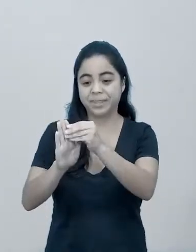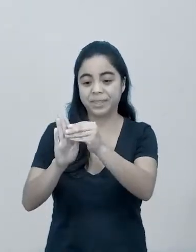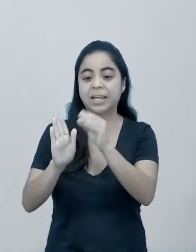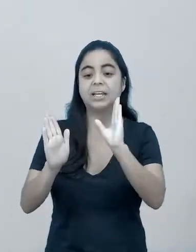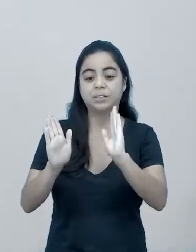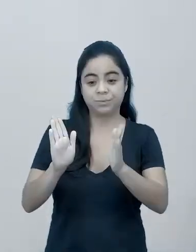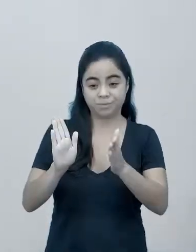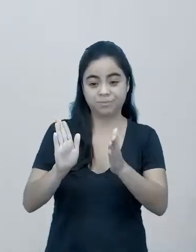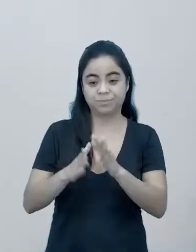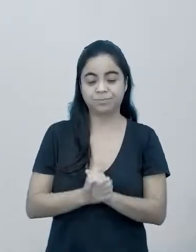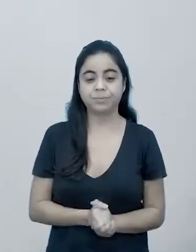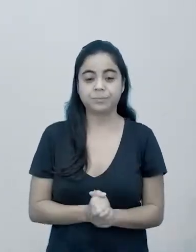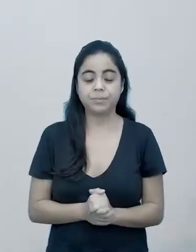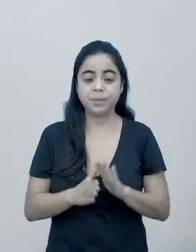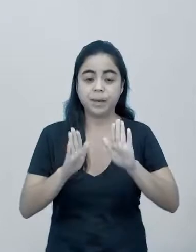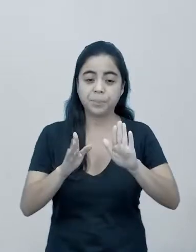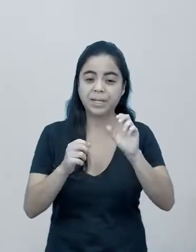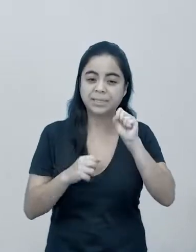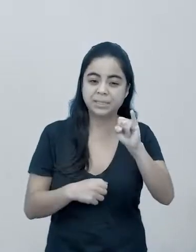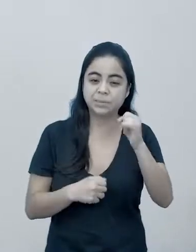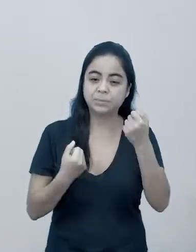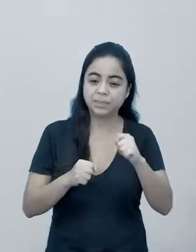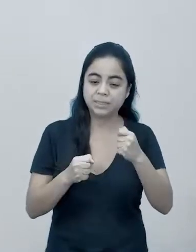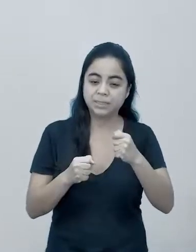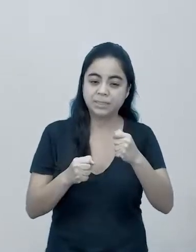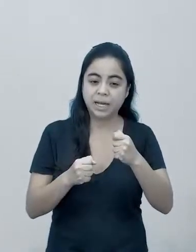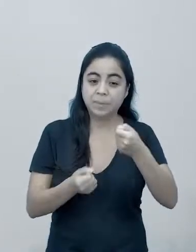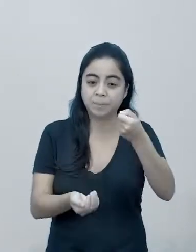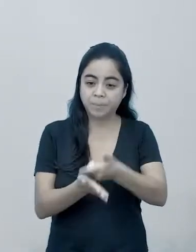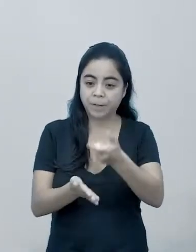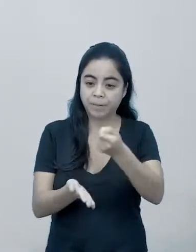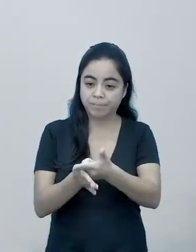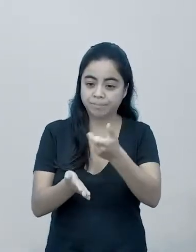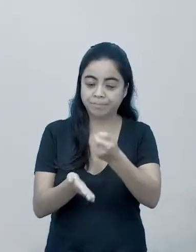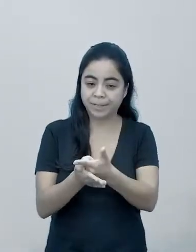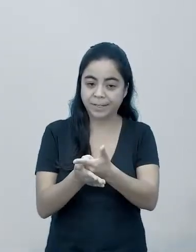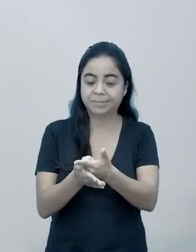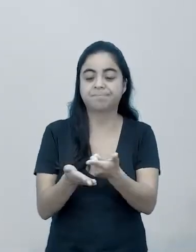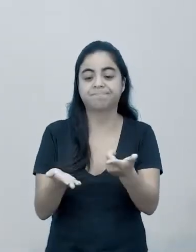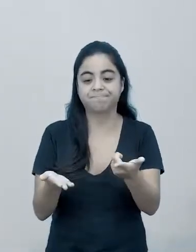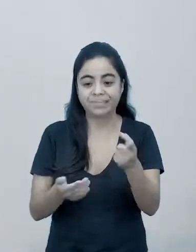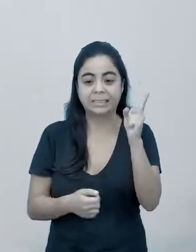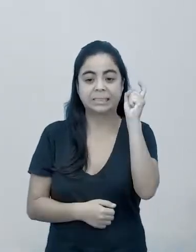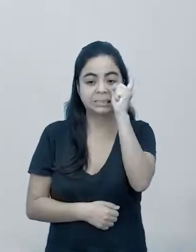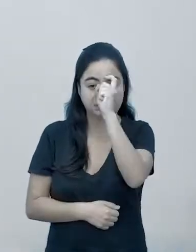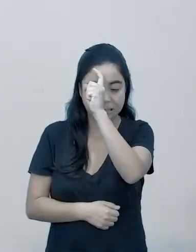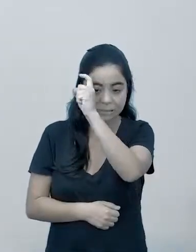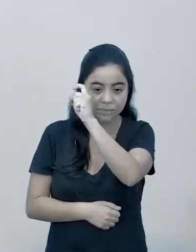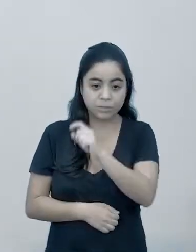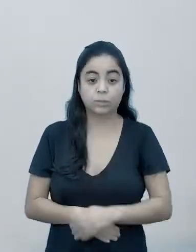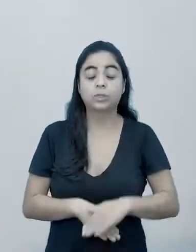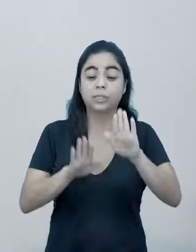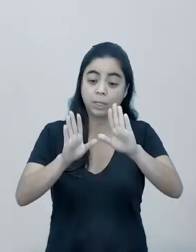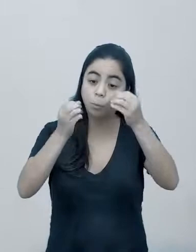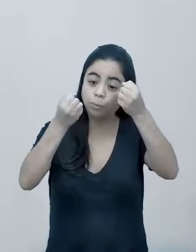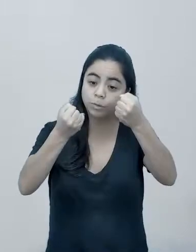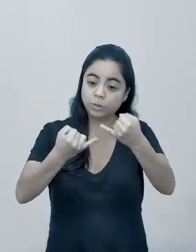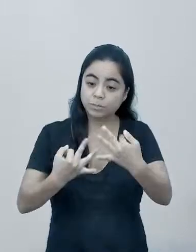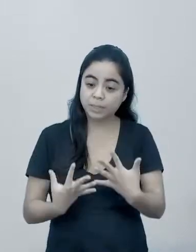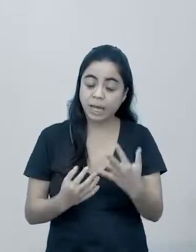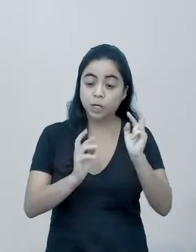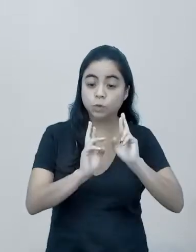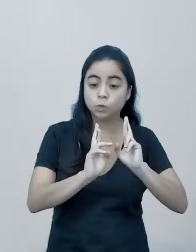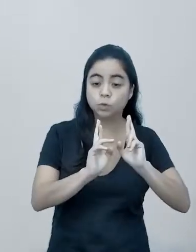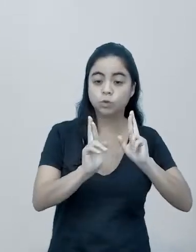uma aplicação, mas se a gente tiver que pagar esse juros sobre juros, aí vai doer no bolso, então eu vou explicar para vocês a